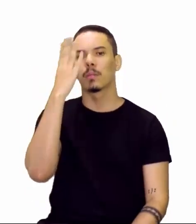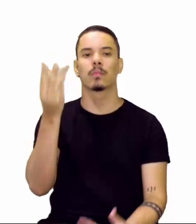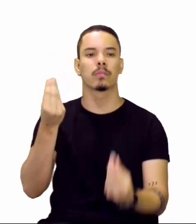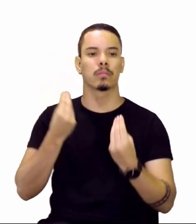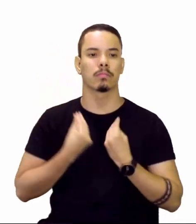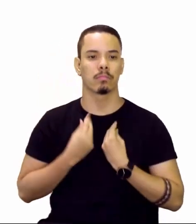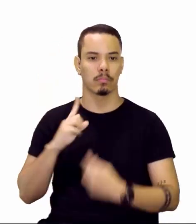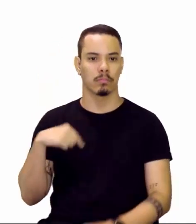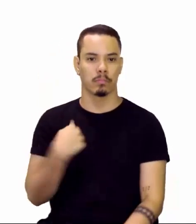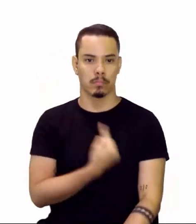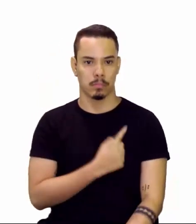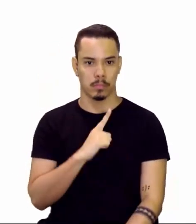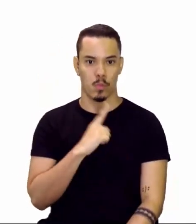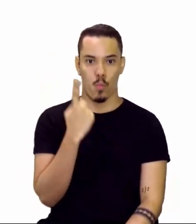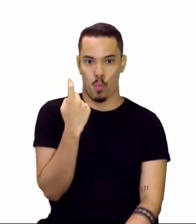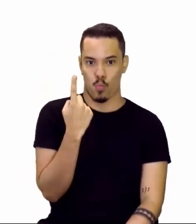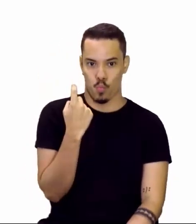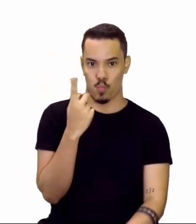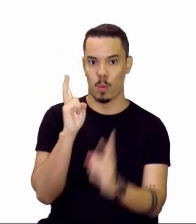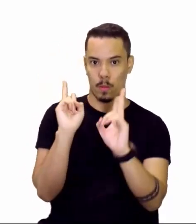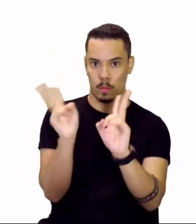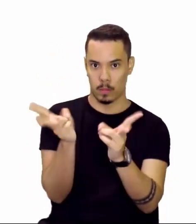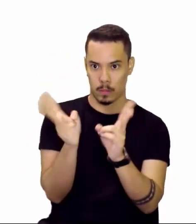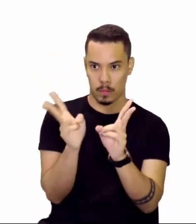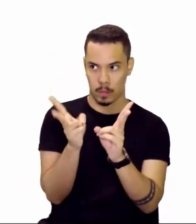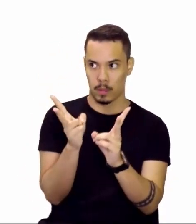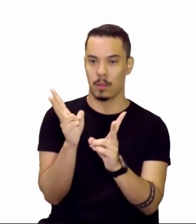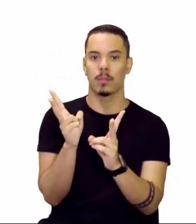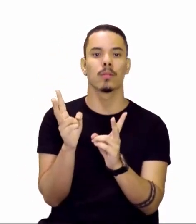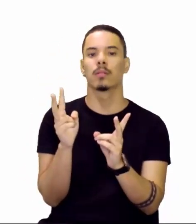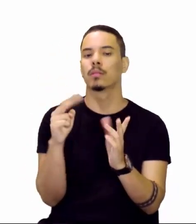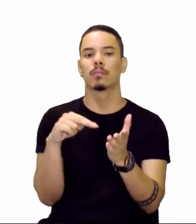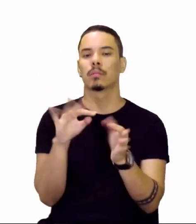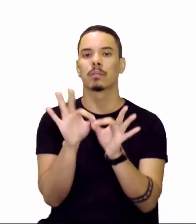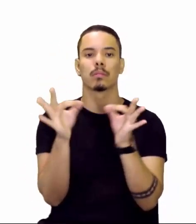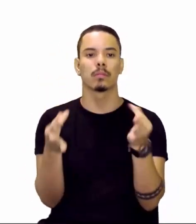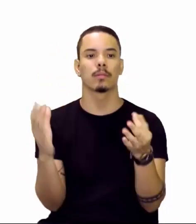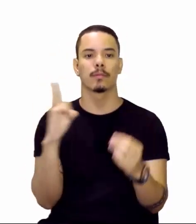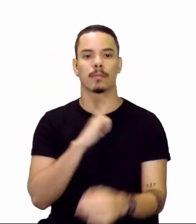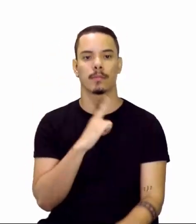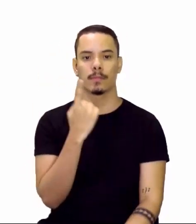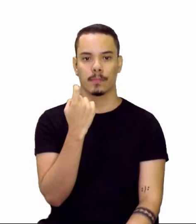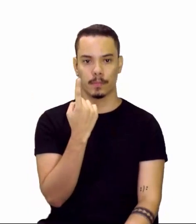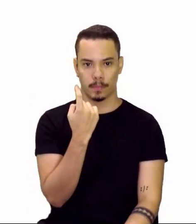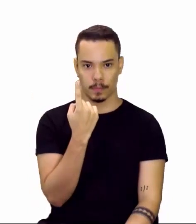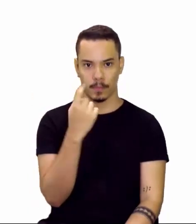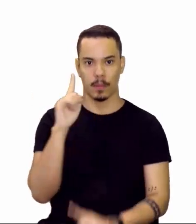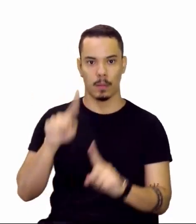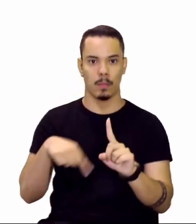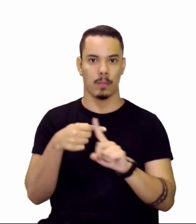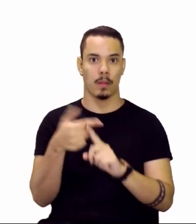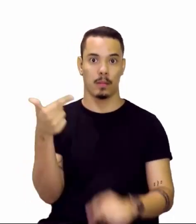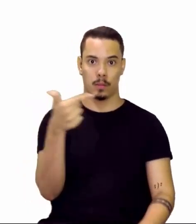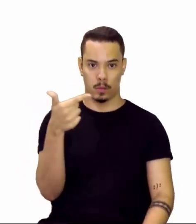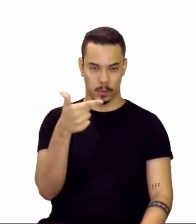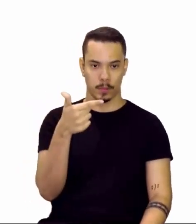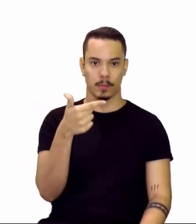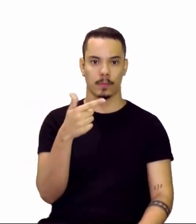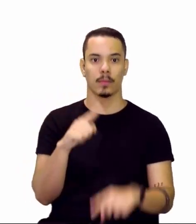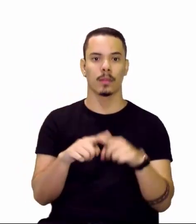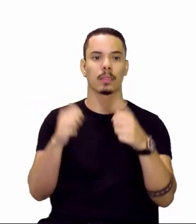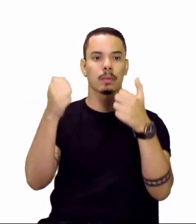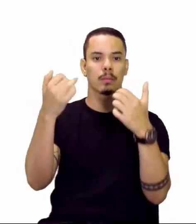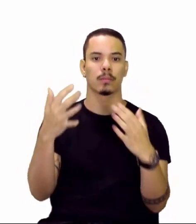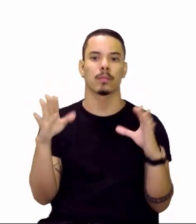gente que um elemento químico, é um íon simples, ele vai ter a carga mais 2. E ele está